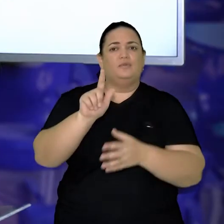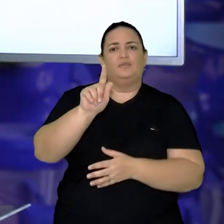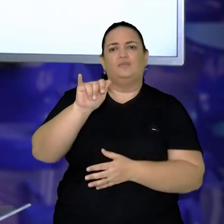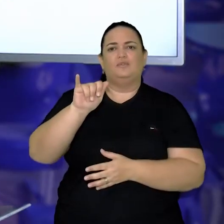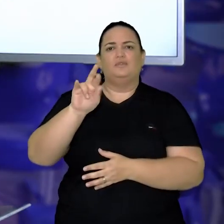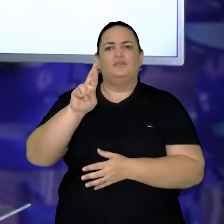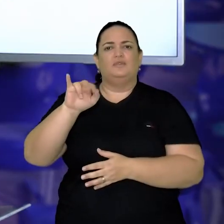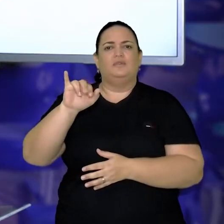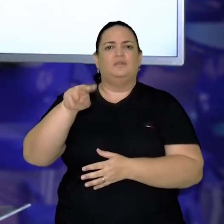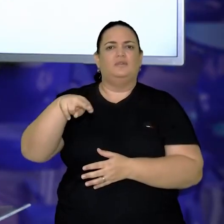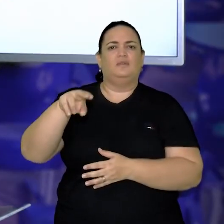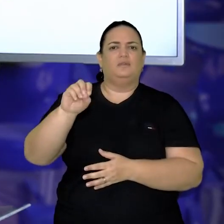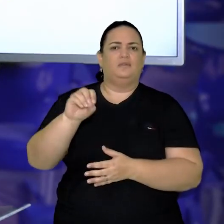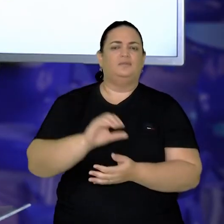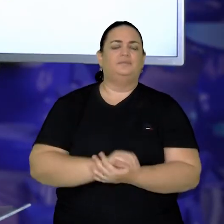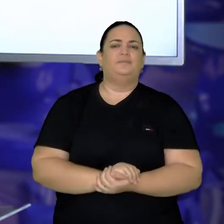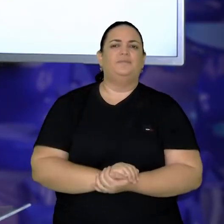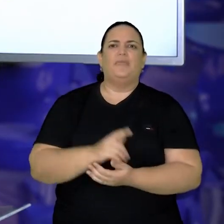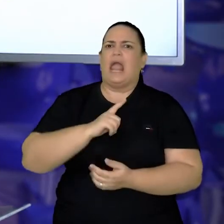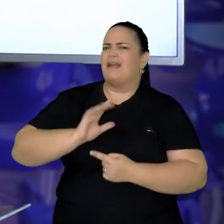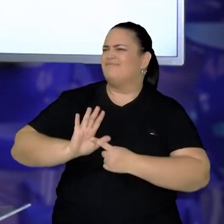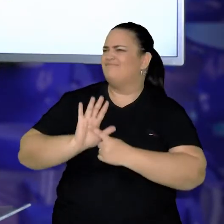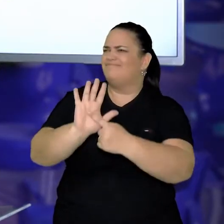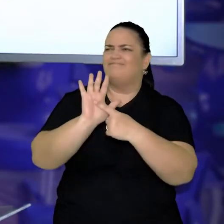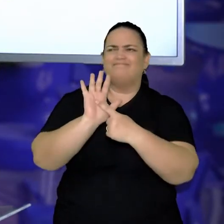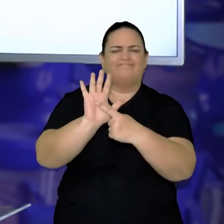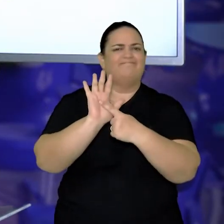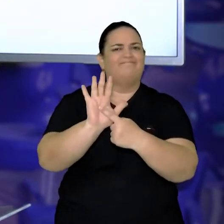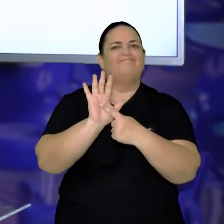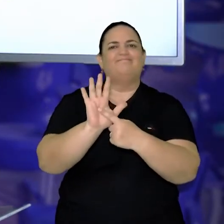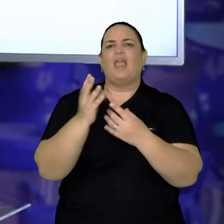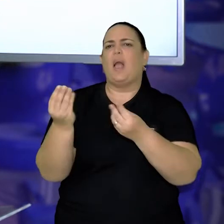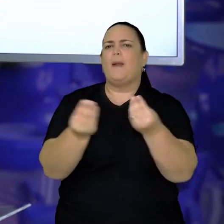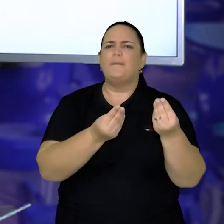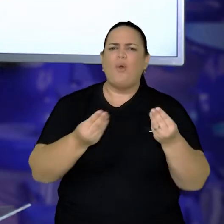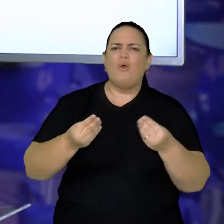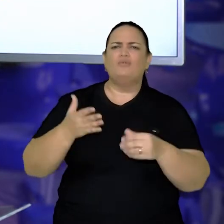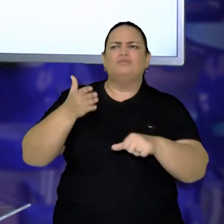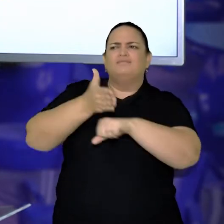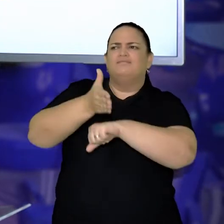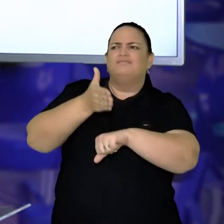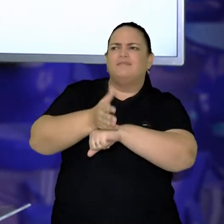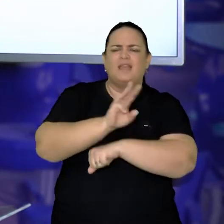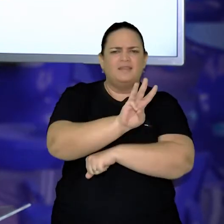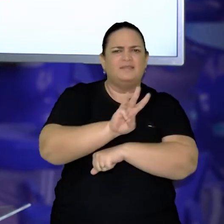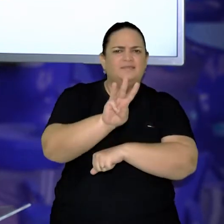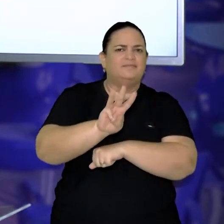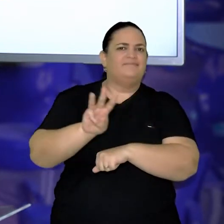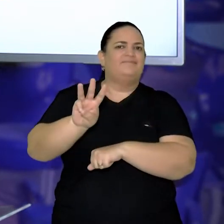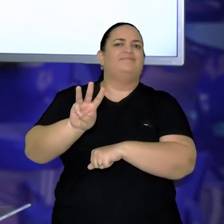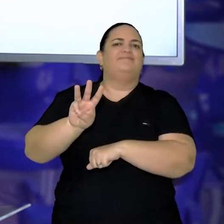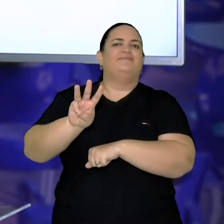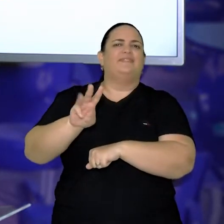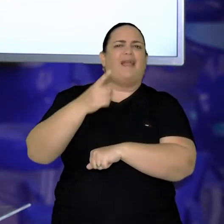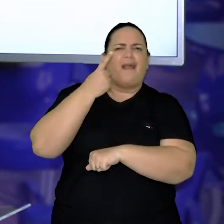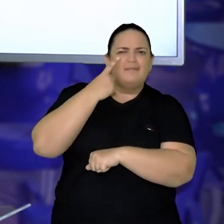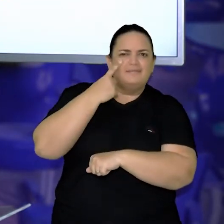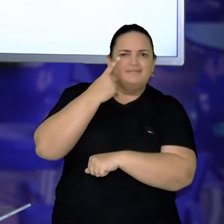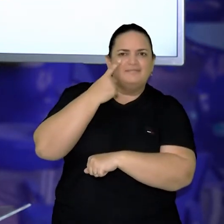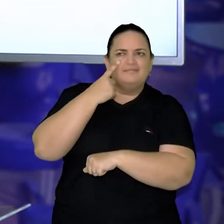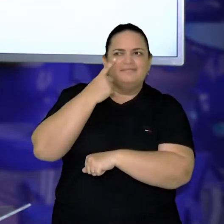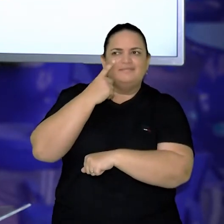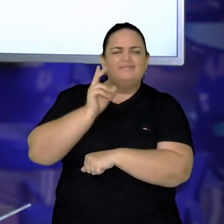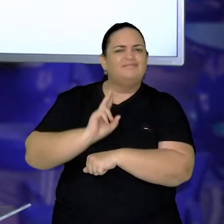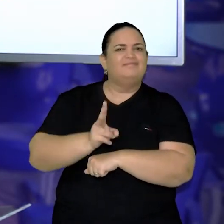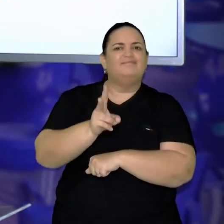Eles têm muitas manifestações de Teatro Lambi-Lambi que você pode acessar pela internet e acompanhar essa arte que